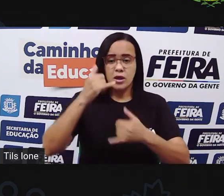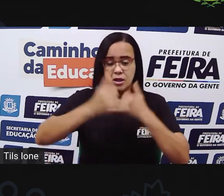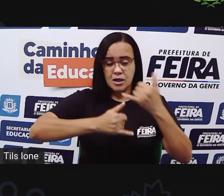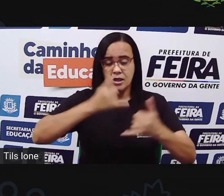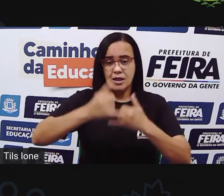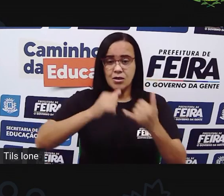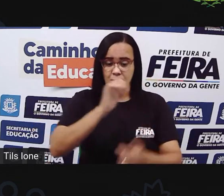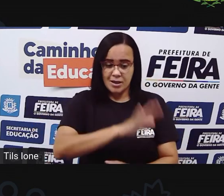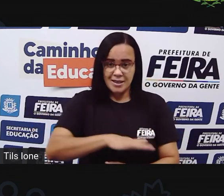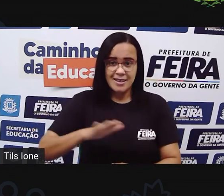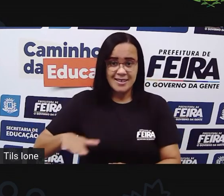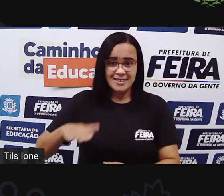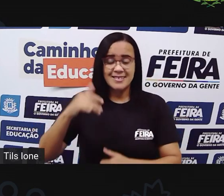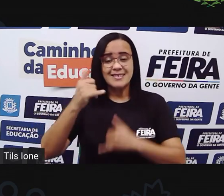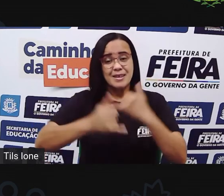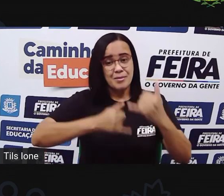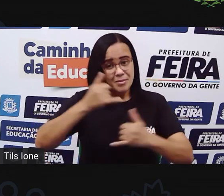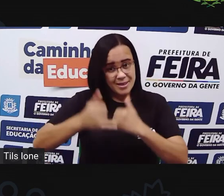perguntando.